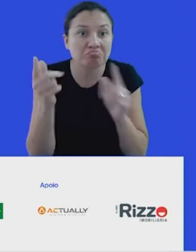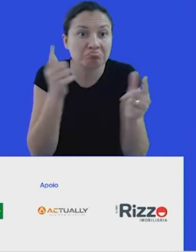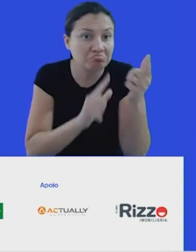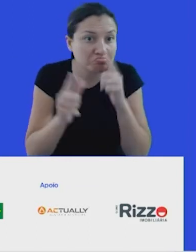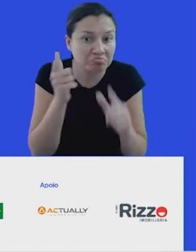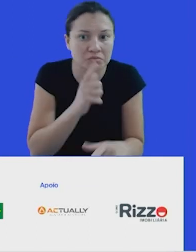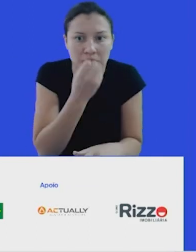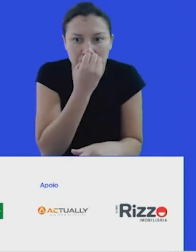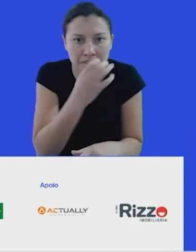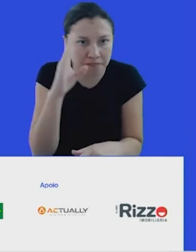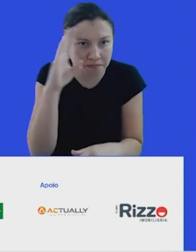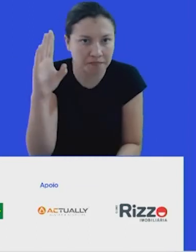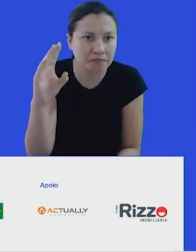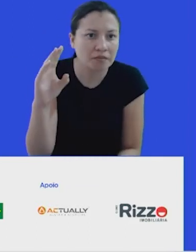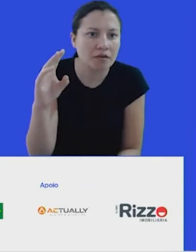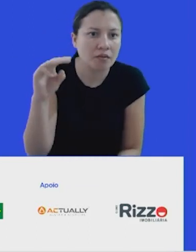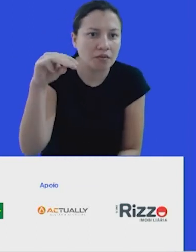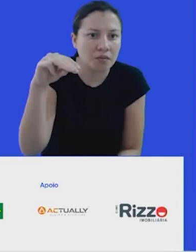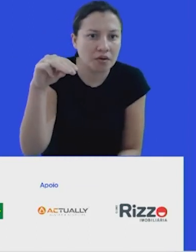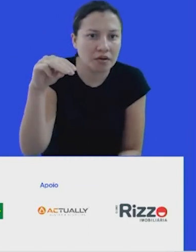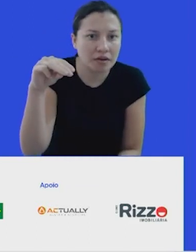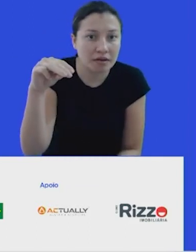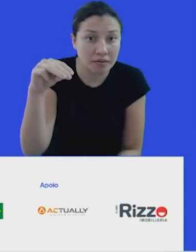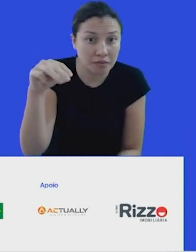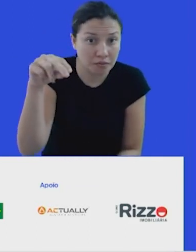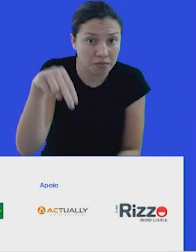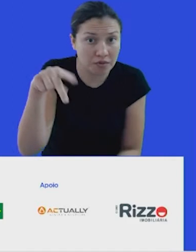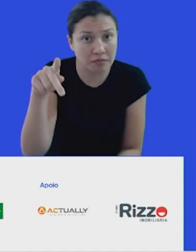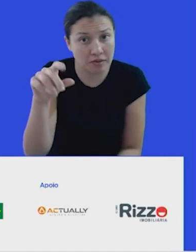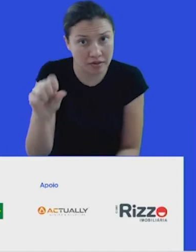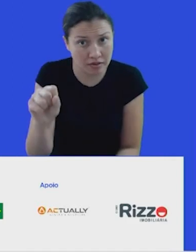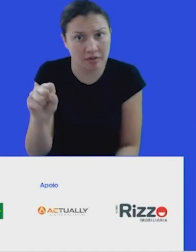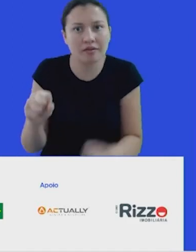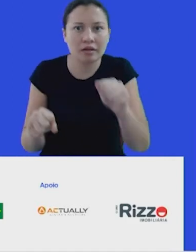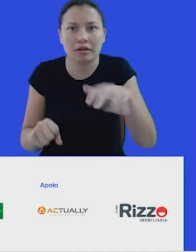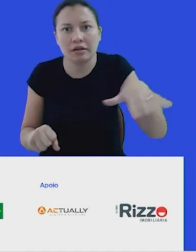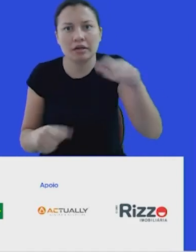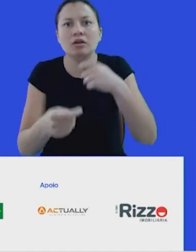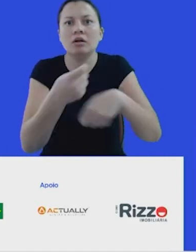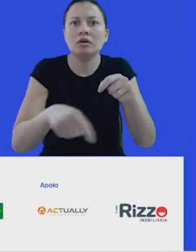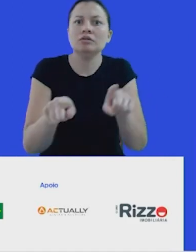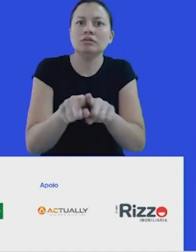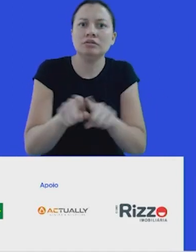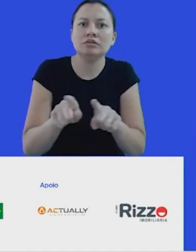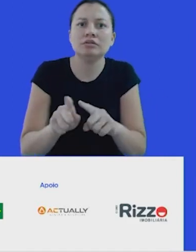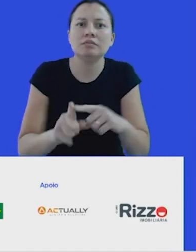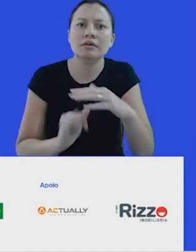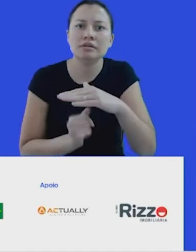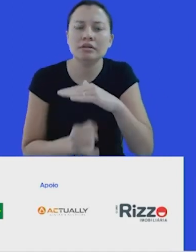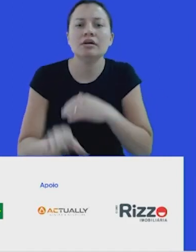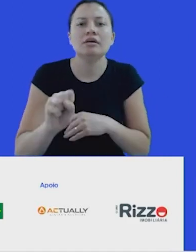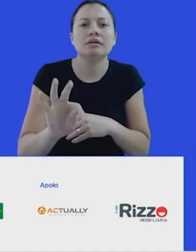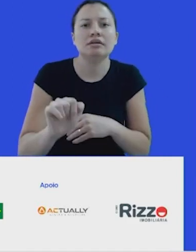principalmente o NPS, que a gente mensura tanto internamente das áreas do negócio quanto das startups que interagem com a gente, como é que